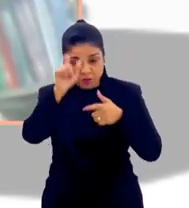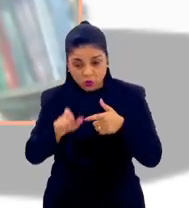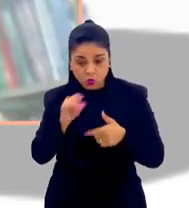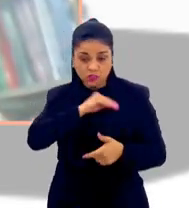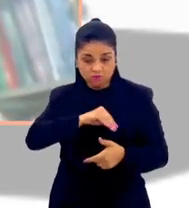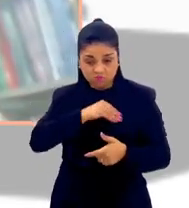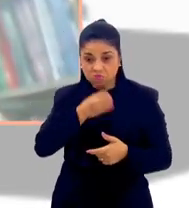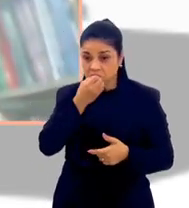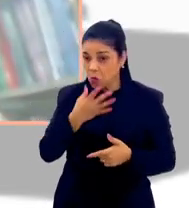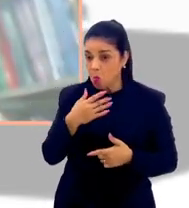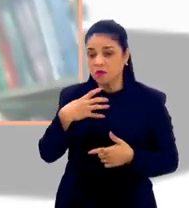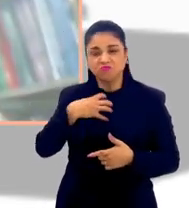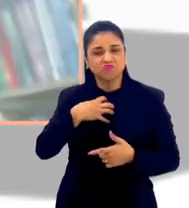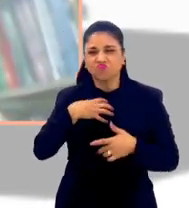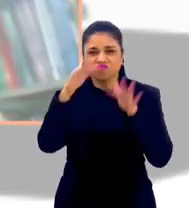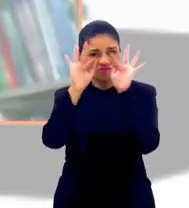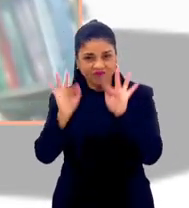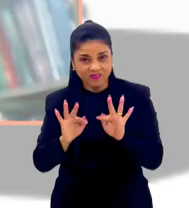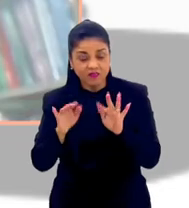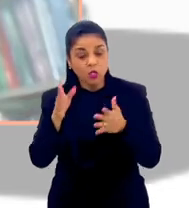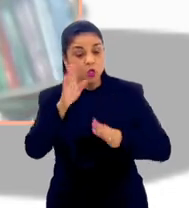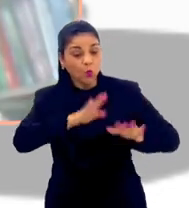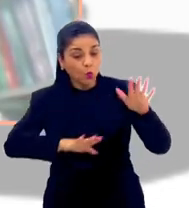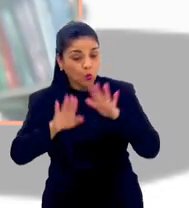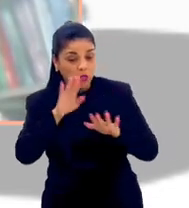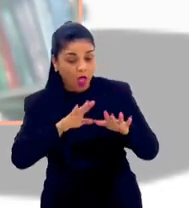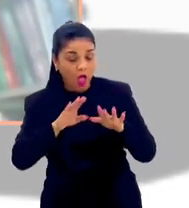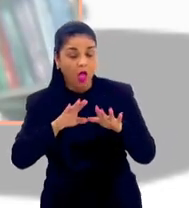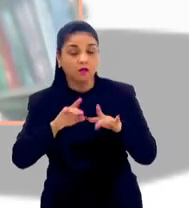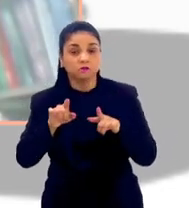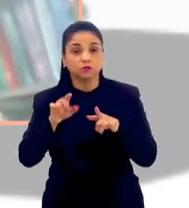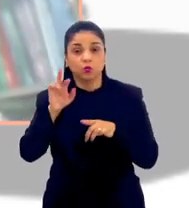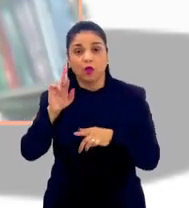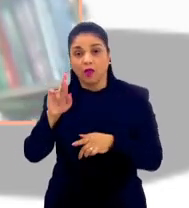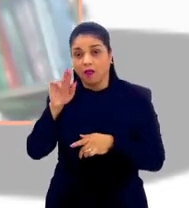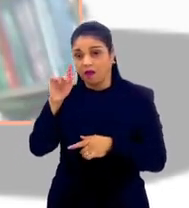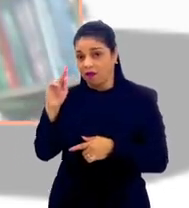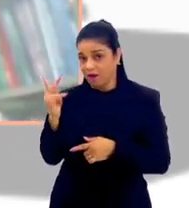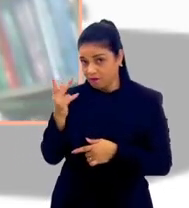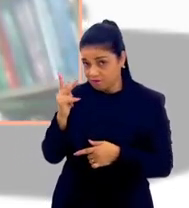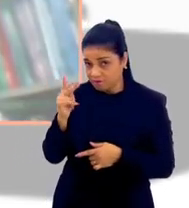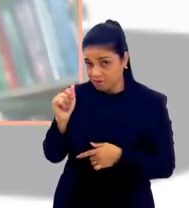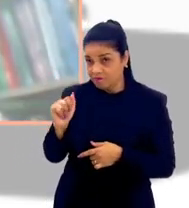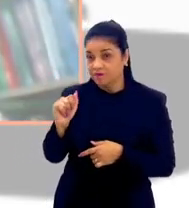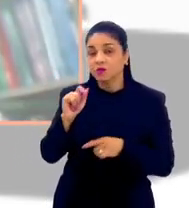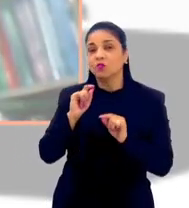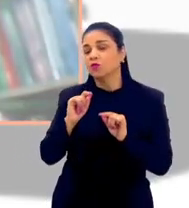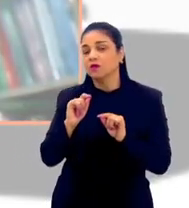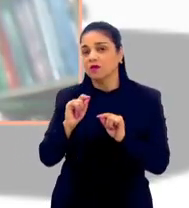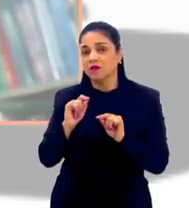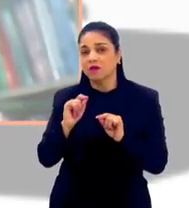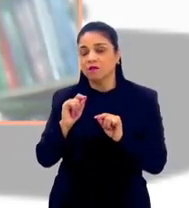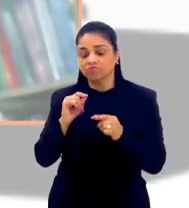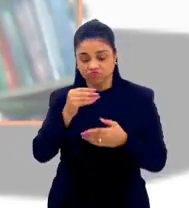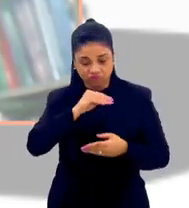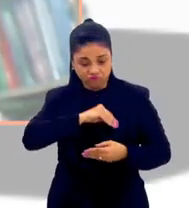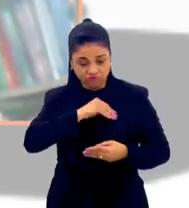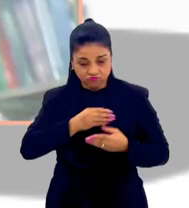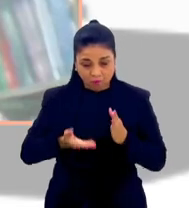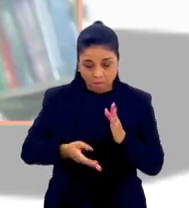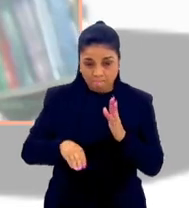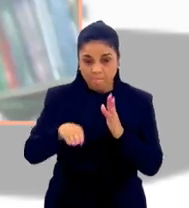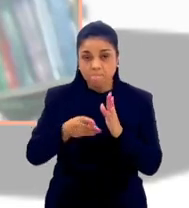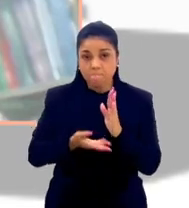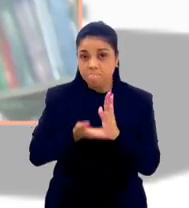a gente tem que ter muito cuidado, por exemplo, em recursos humanos, porque quando a gente dá um aumento salarial, aquilo tem impacto de imediato,